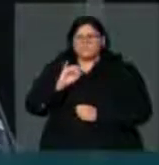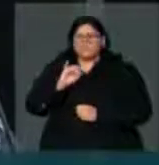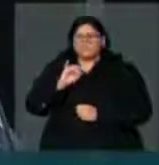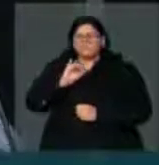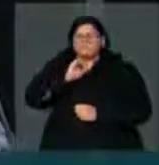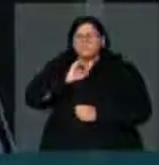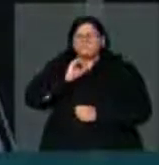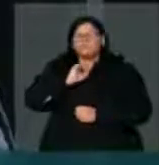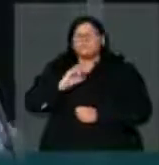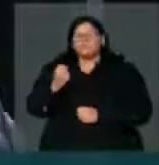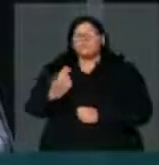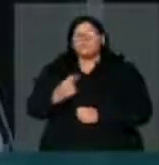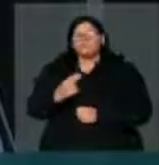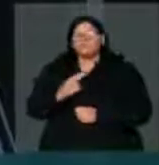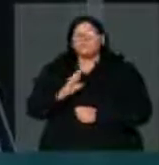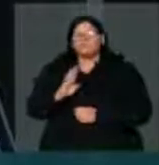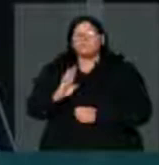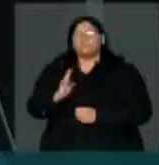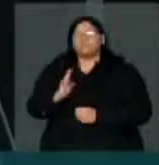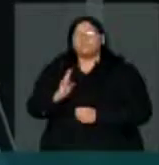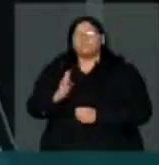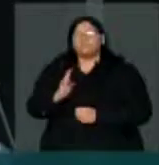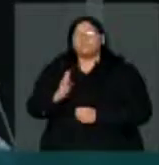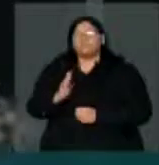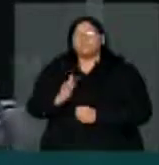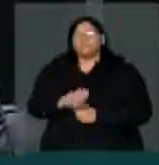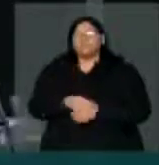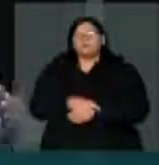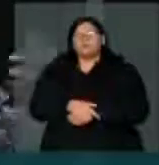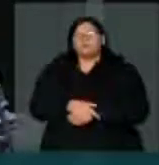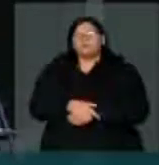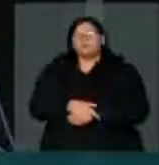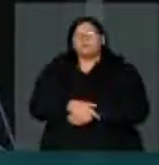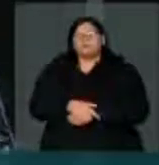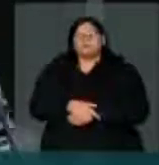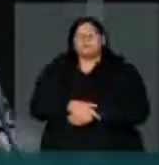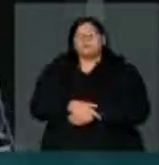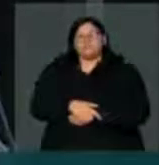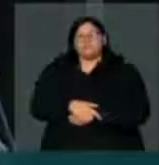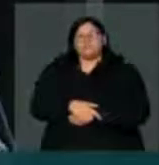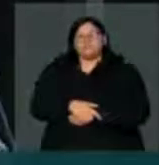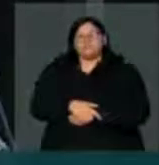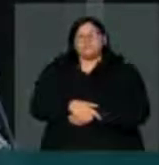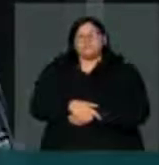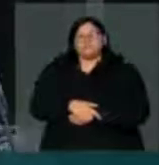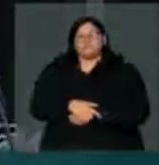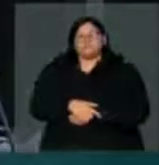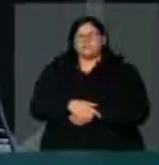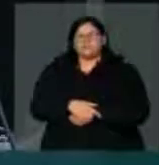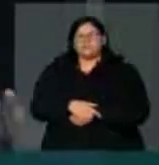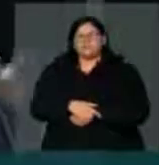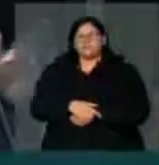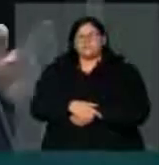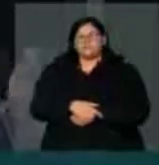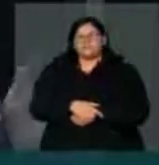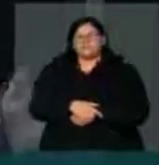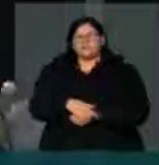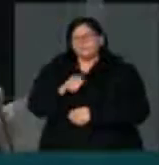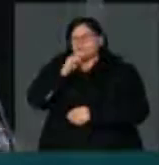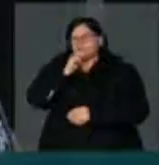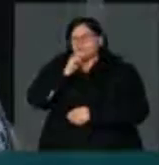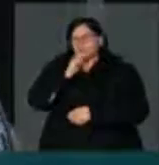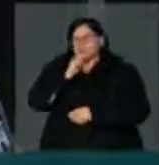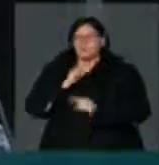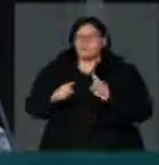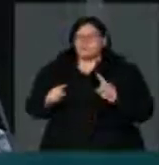muitas vezes maquiam os números, fingem uma fartura, fazem contratações absurdas. Ao que